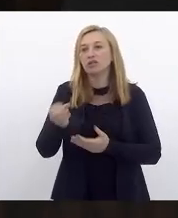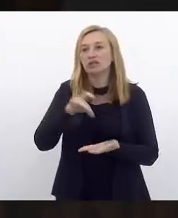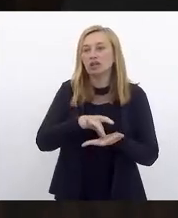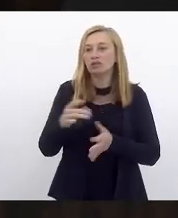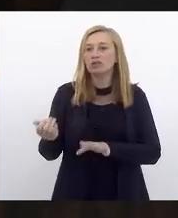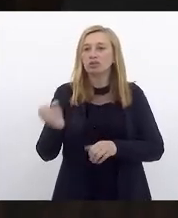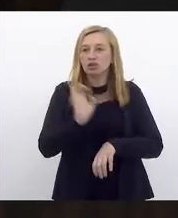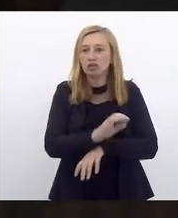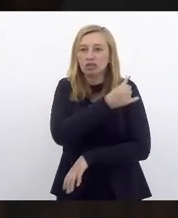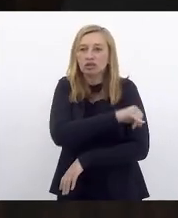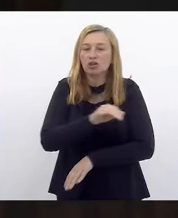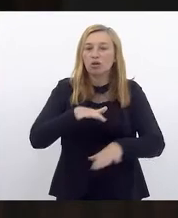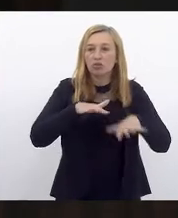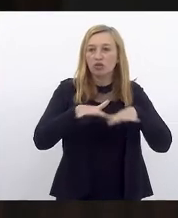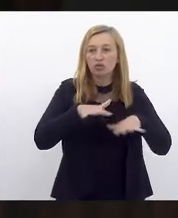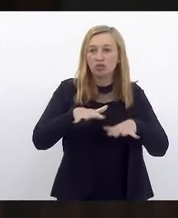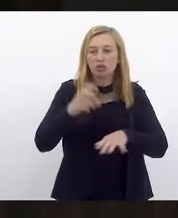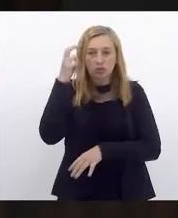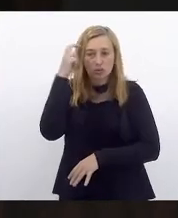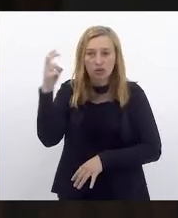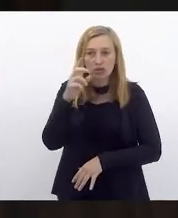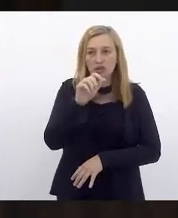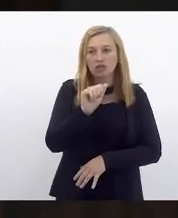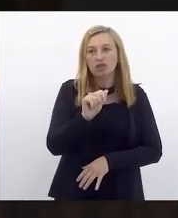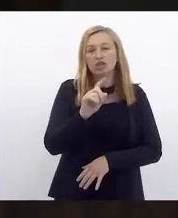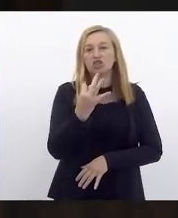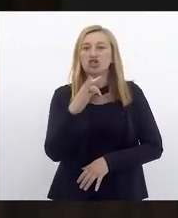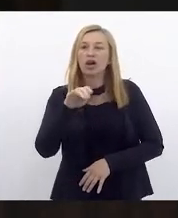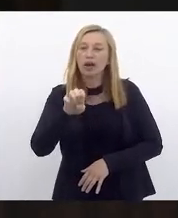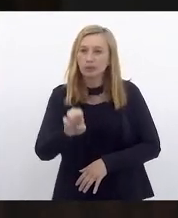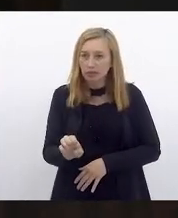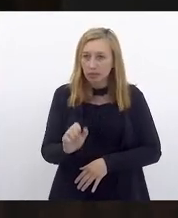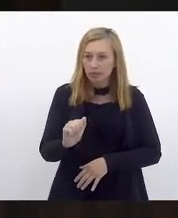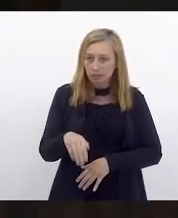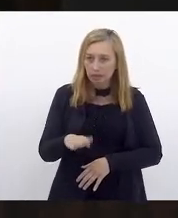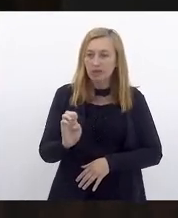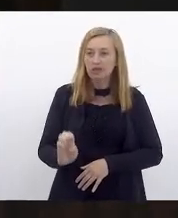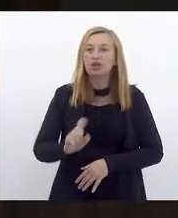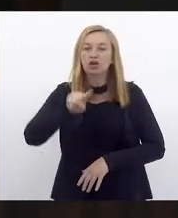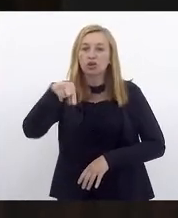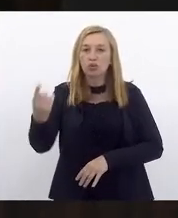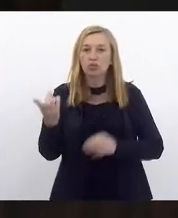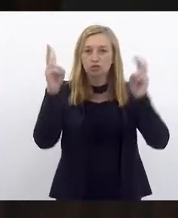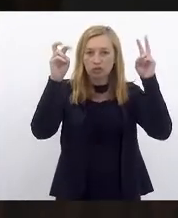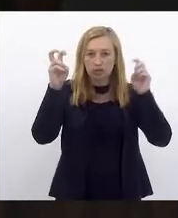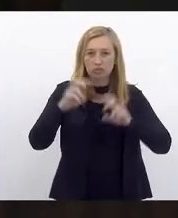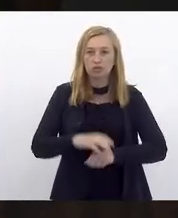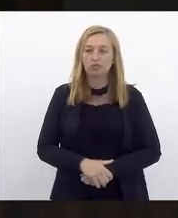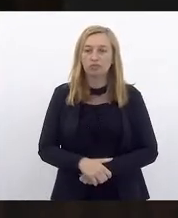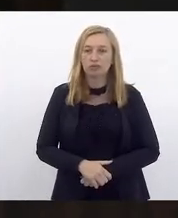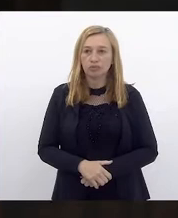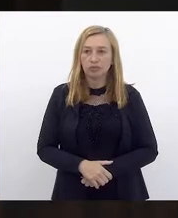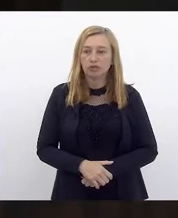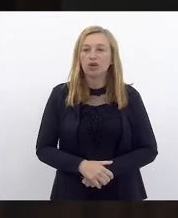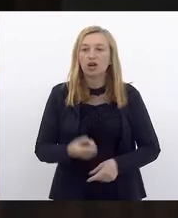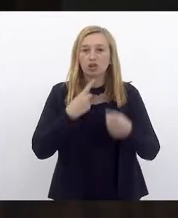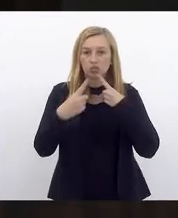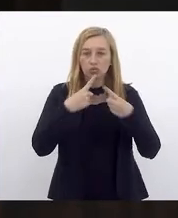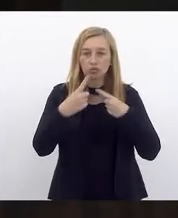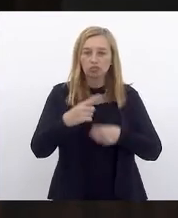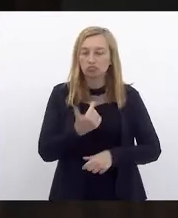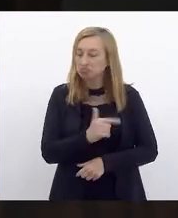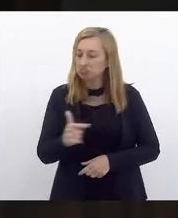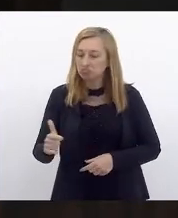Dia Estadual do Movimento Cultural Charme, Lei Corelo, e da Outras Providências. Em discussão. discussão.